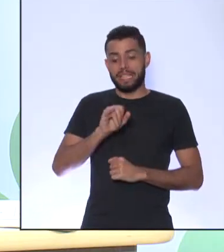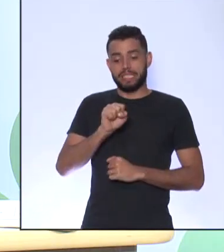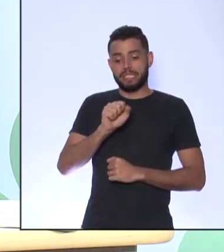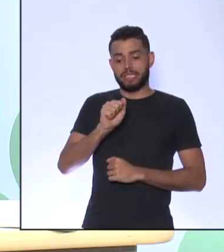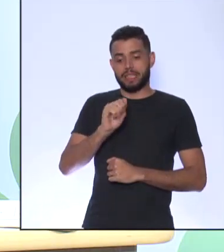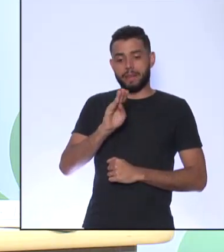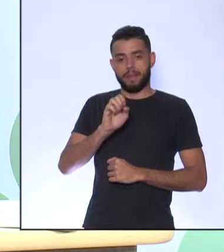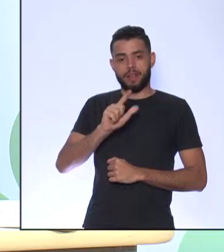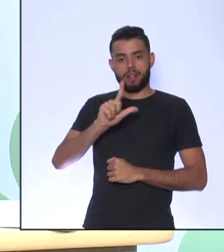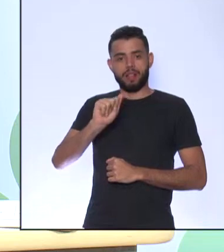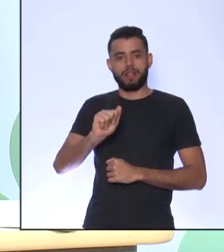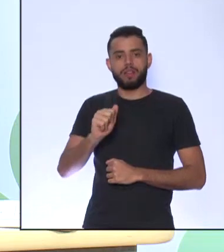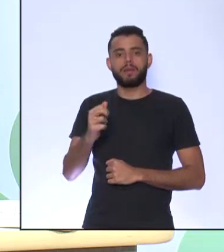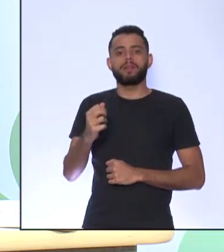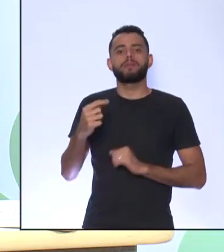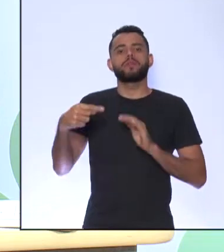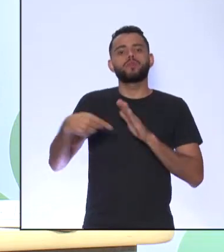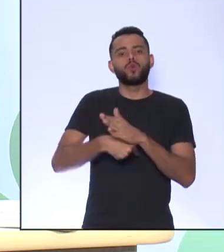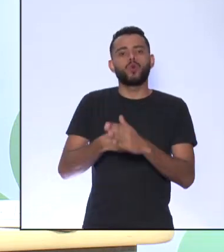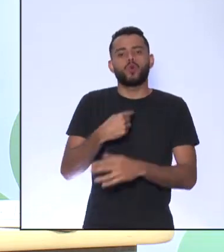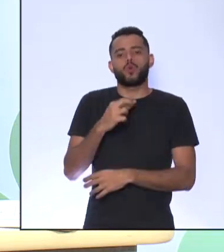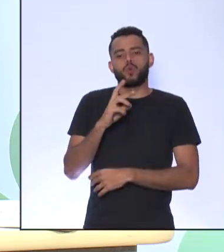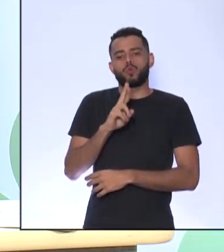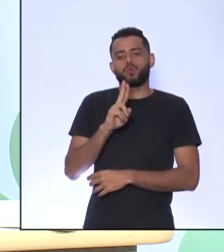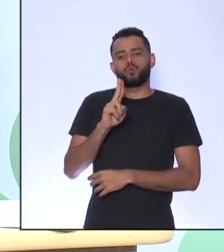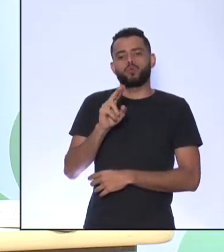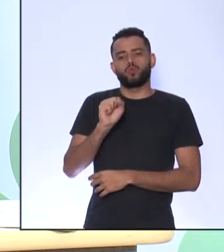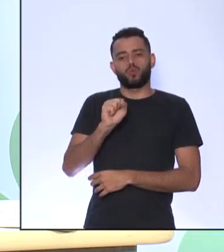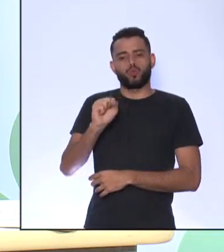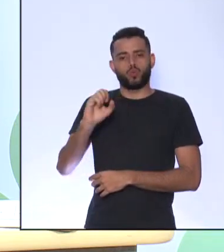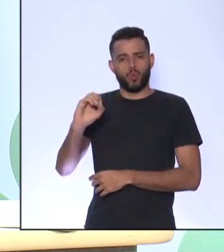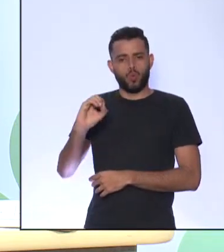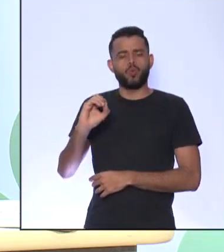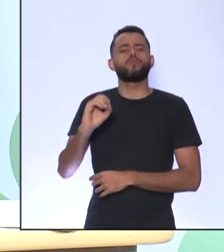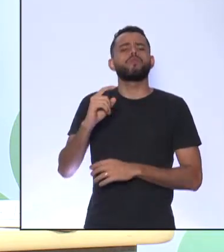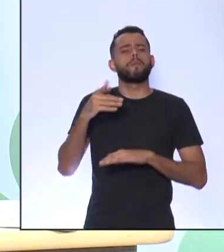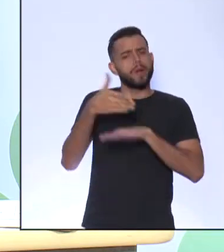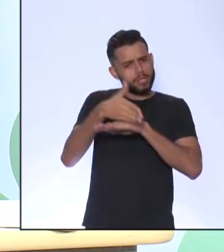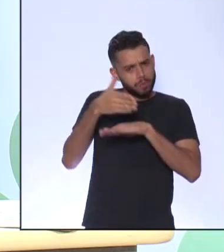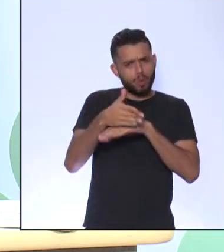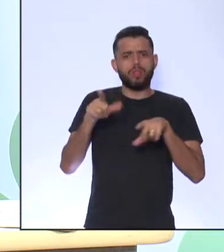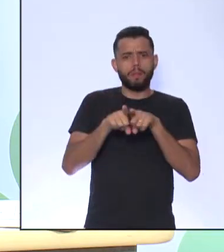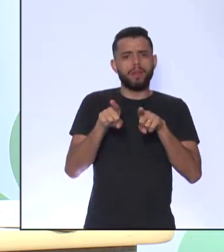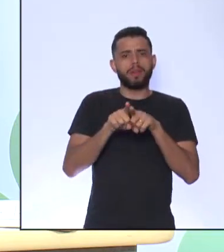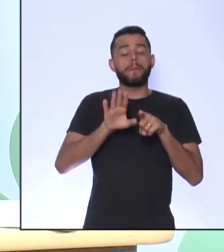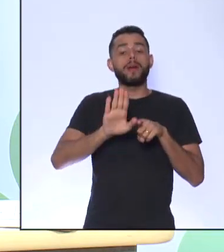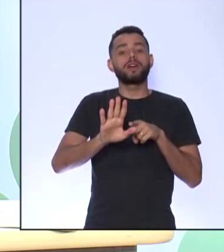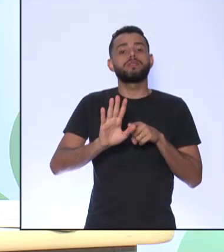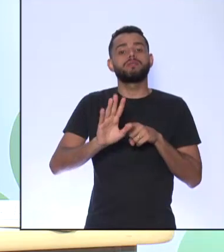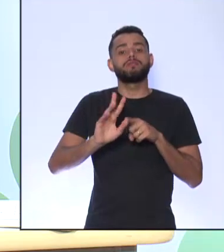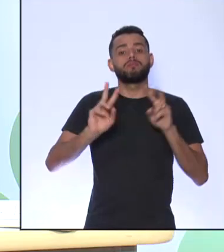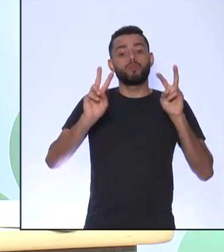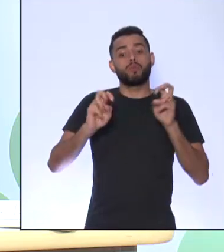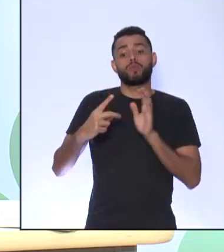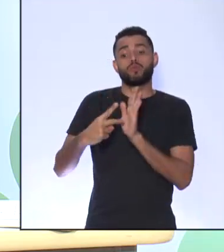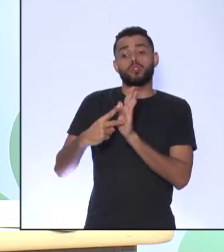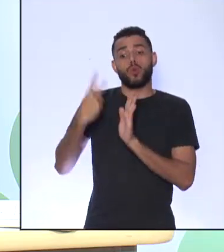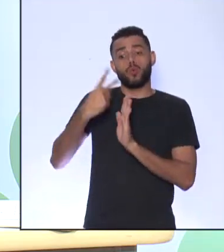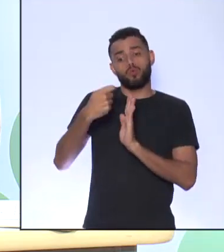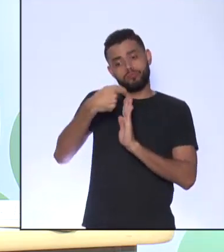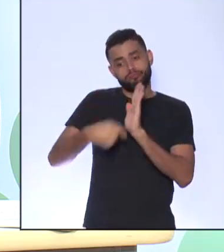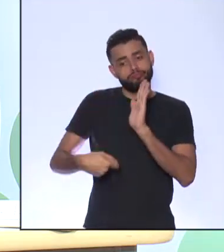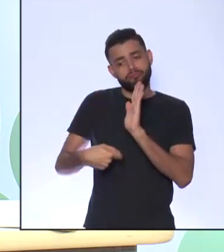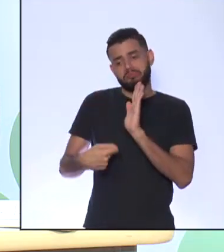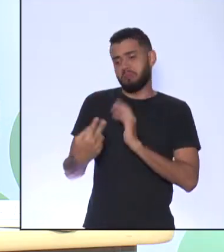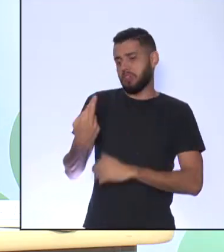perguntou se o Rousseau também participou desse debate Mas, em relação ao segundo fragmento Ninguém deu nenhuma resposta